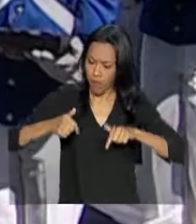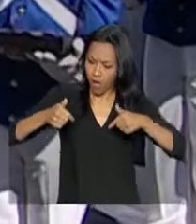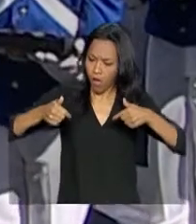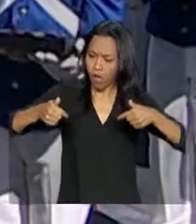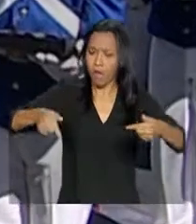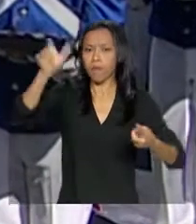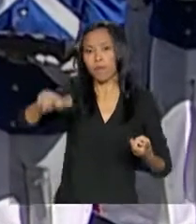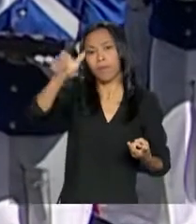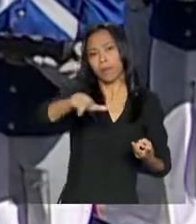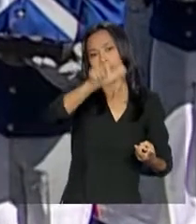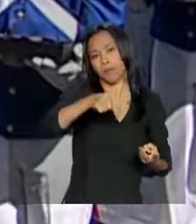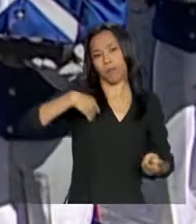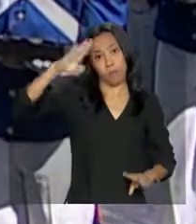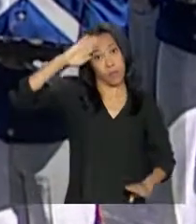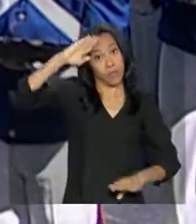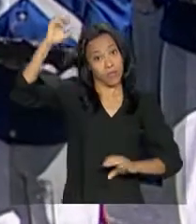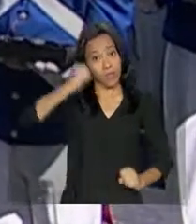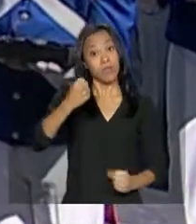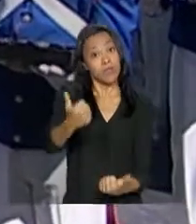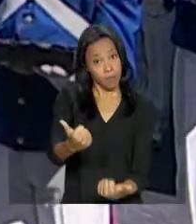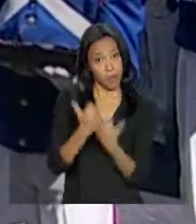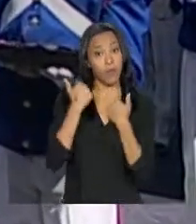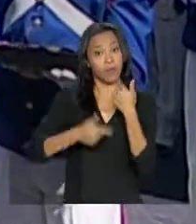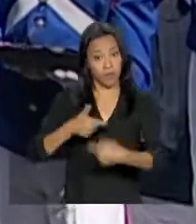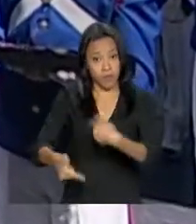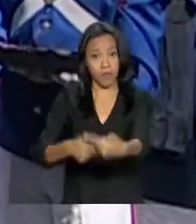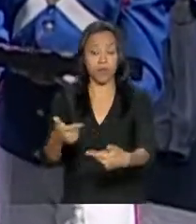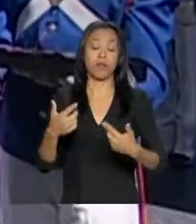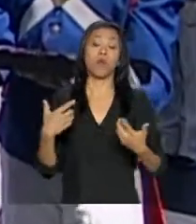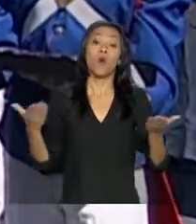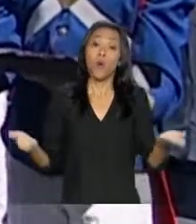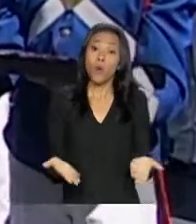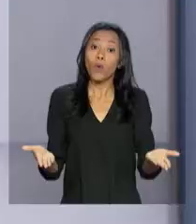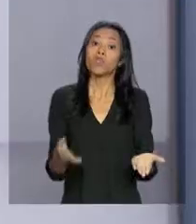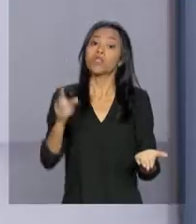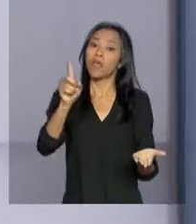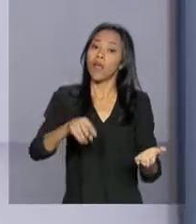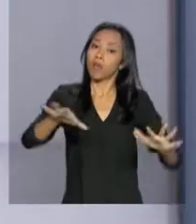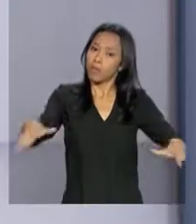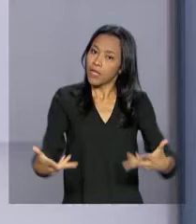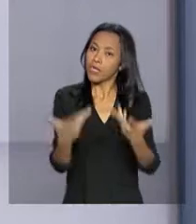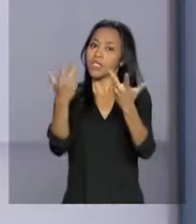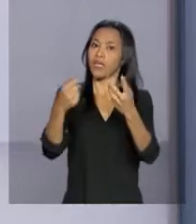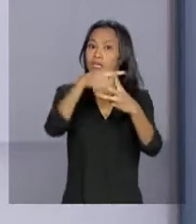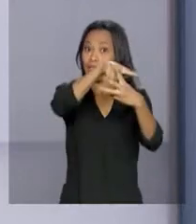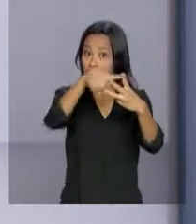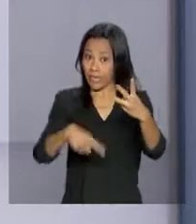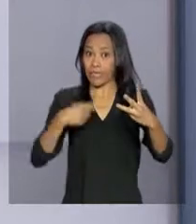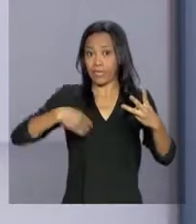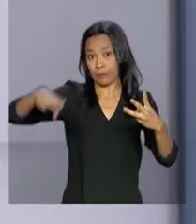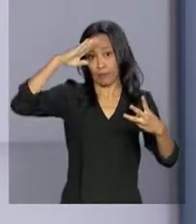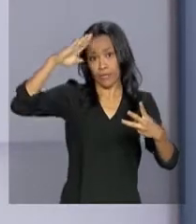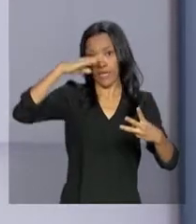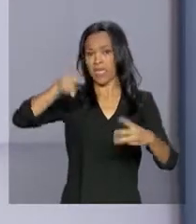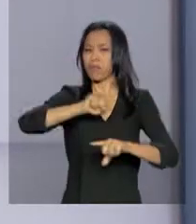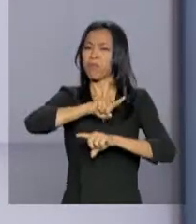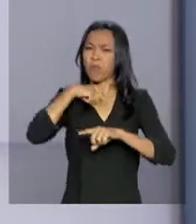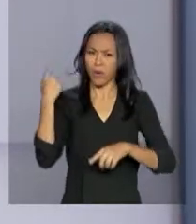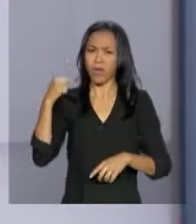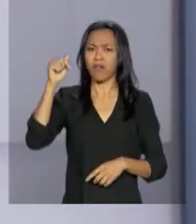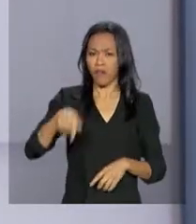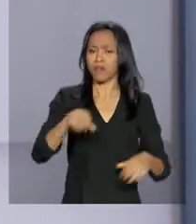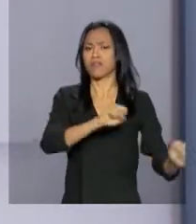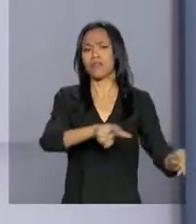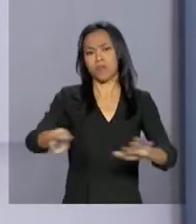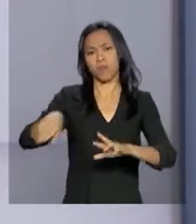e organizações militares. Entre os homenageados deste ano, a cerimônia destacou os três militares que morreram nesta semana